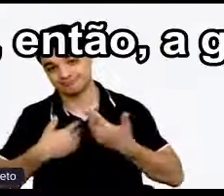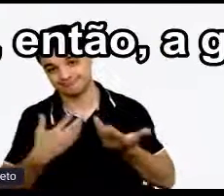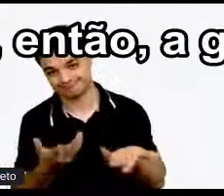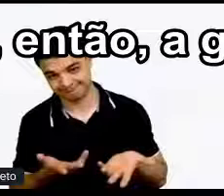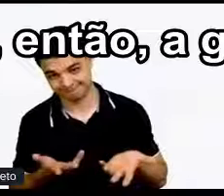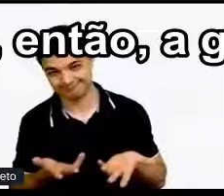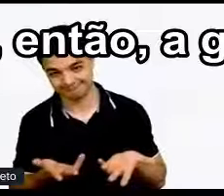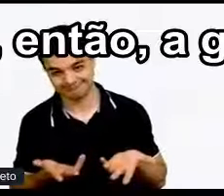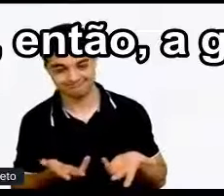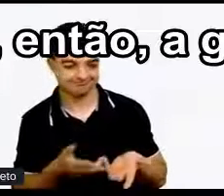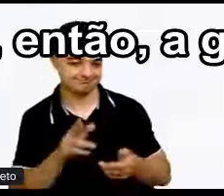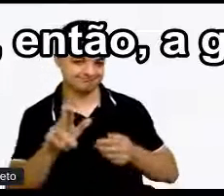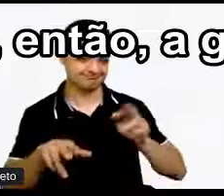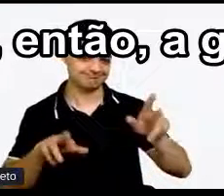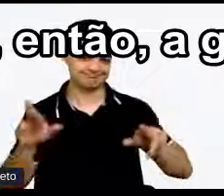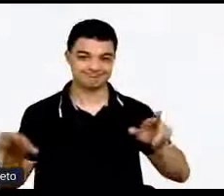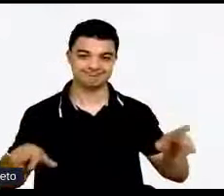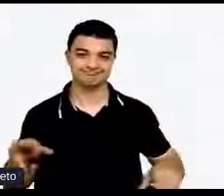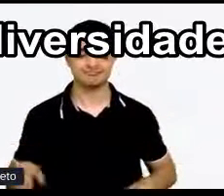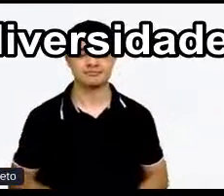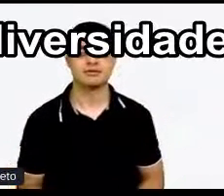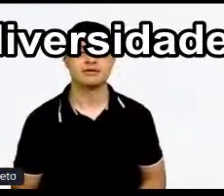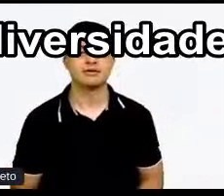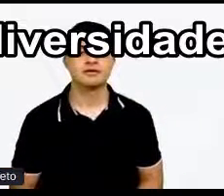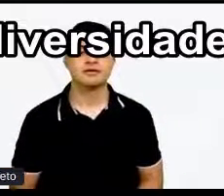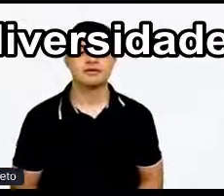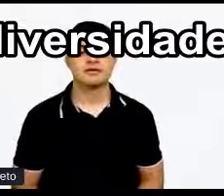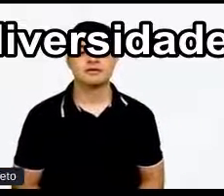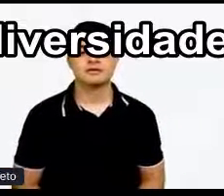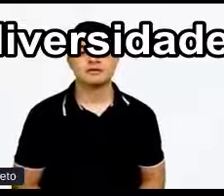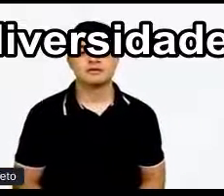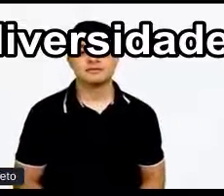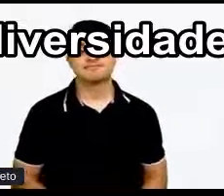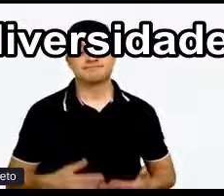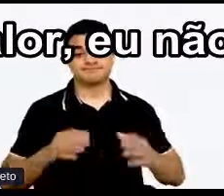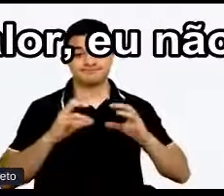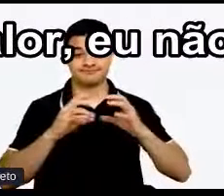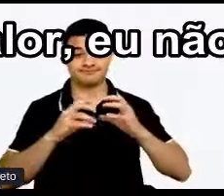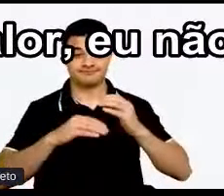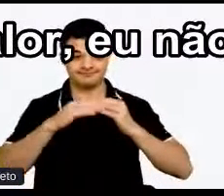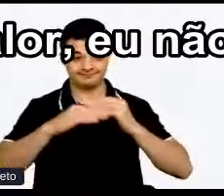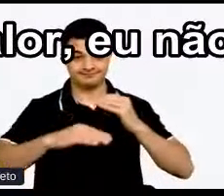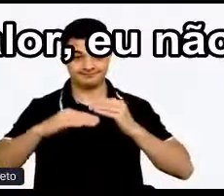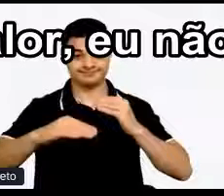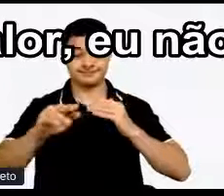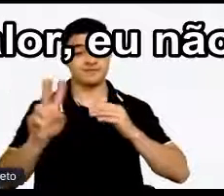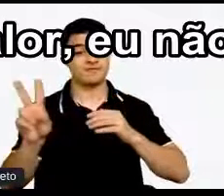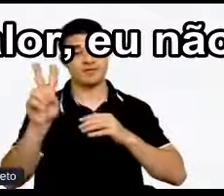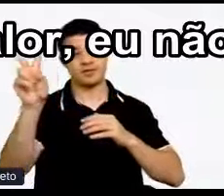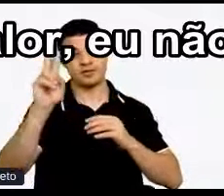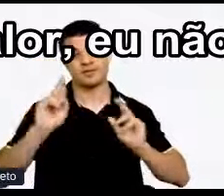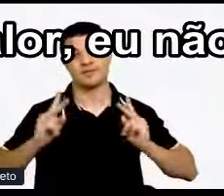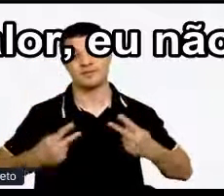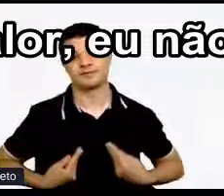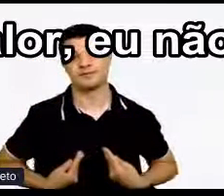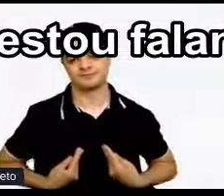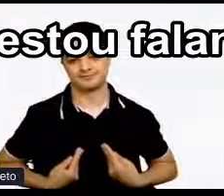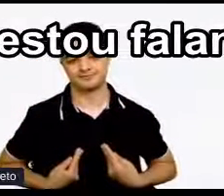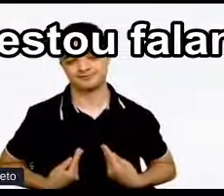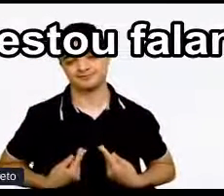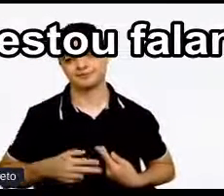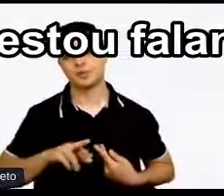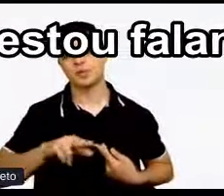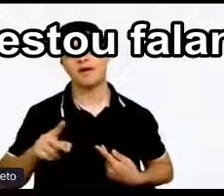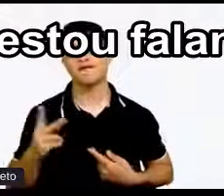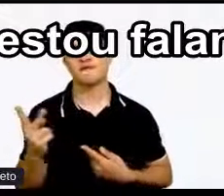importante Então a gente pensar Antes de mais nada Neurodiversidade É um valor humano Quando eu falo em valor Eu não estou falando Em valor monetário